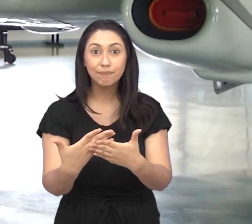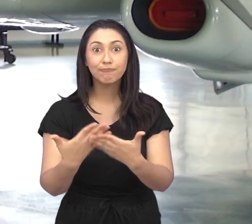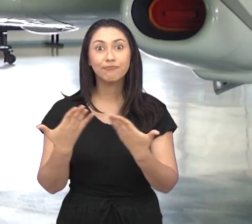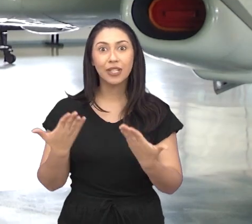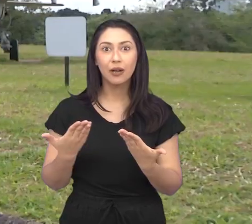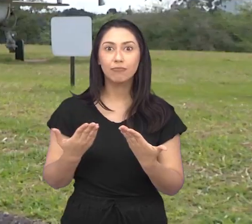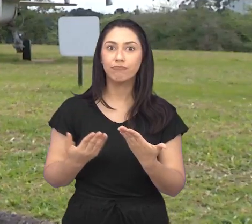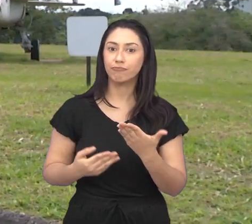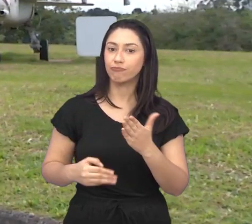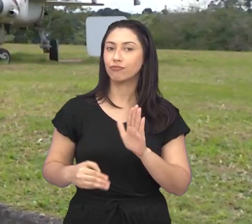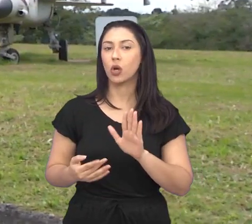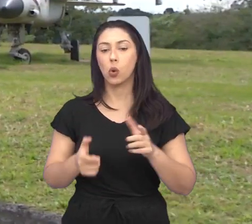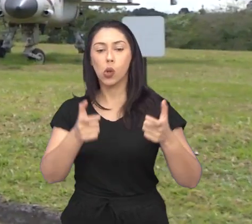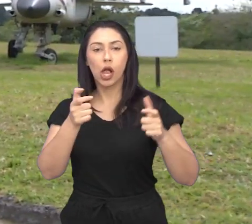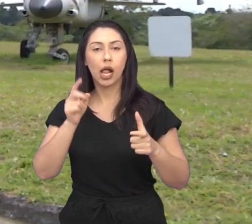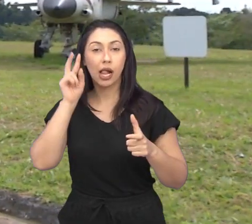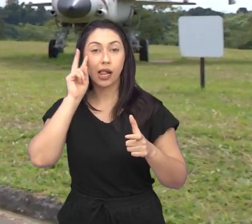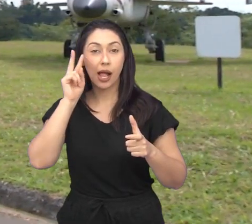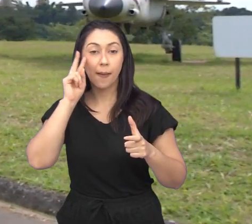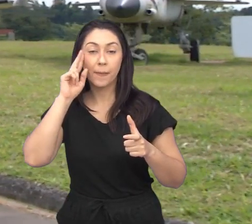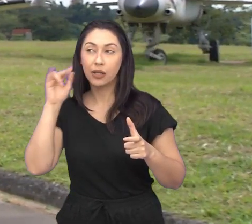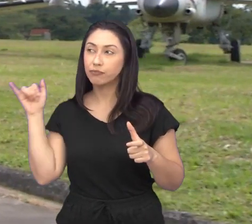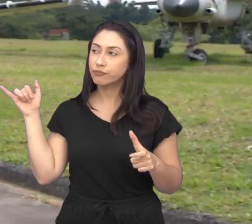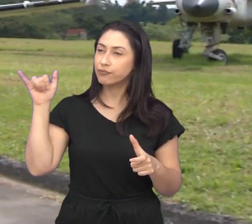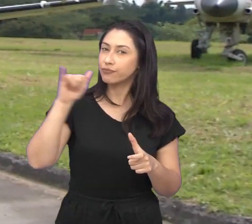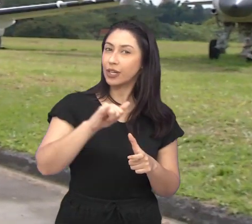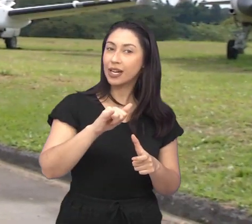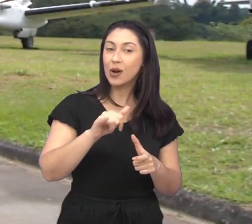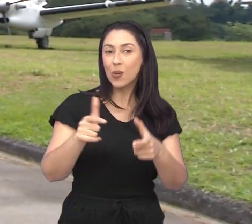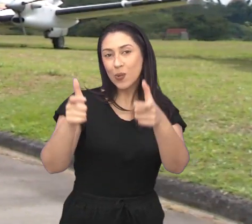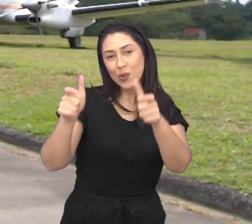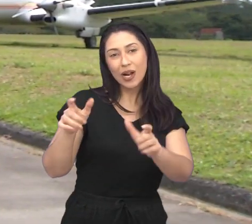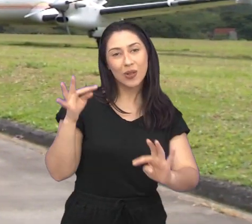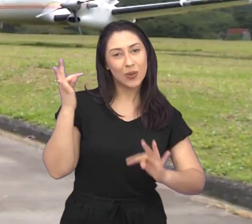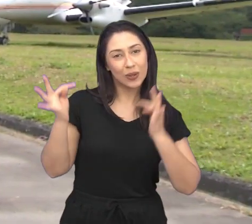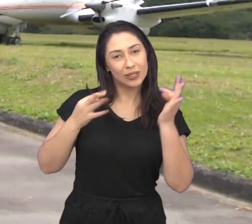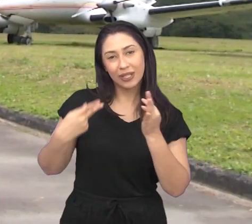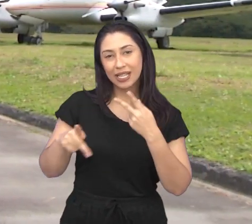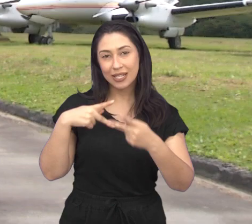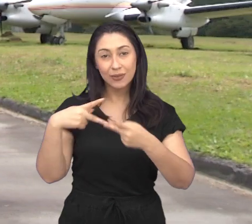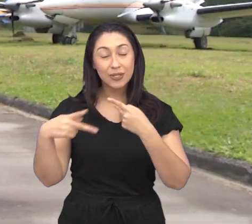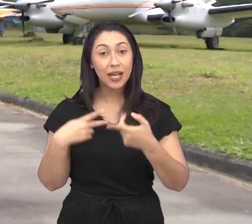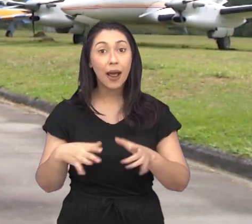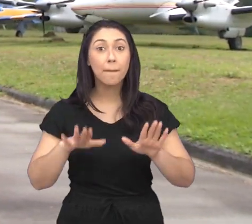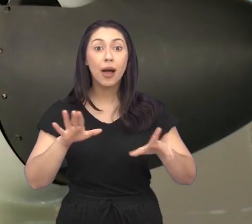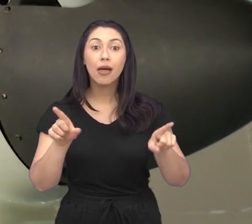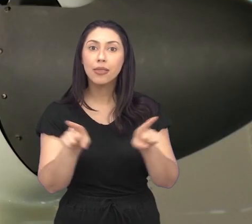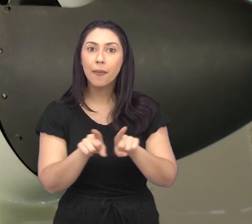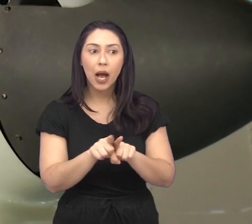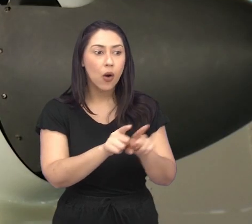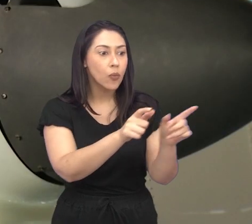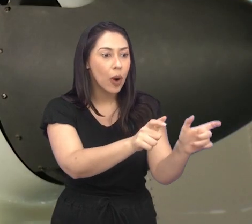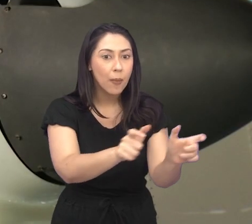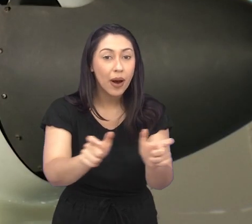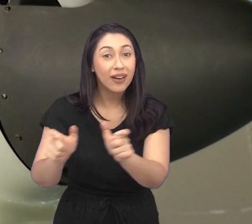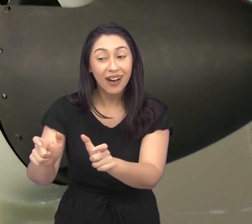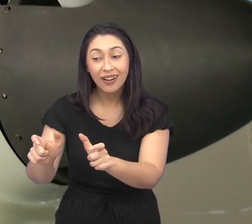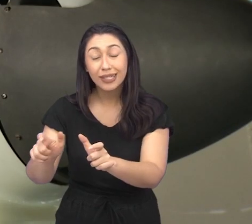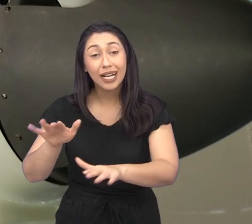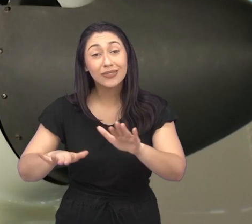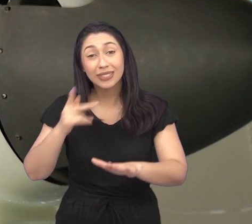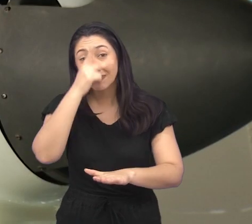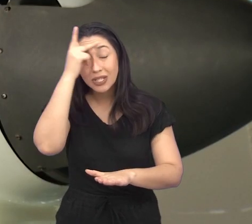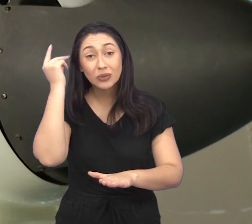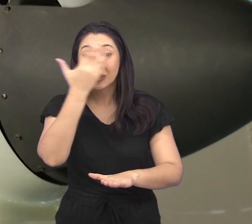os dias de hoje. O Memorial Aeroespacial Brasileiro é somente um dos atrativos turísticos de São José. Mas assim como tantos